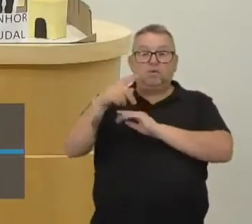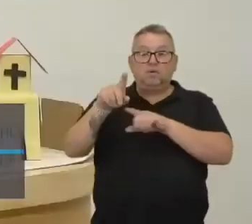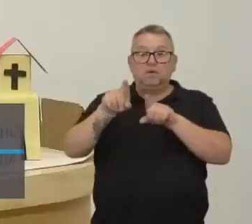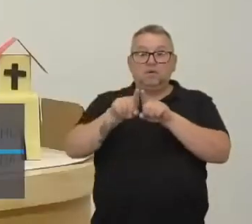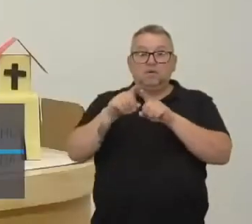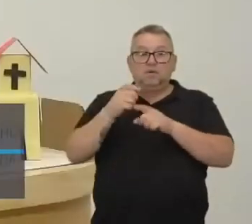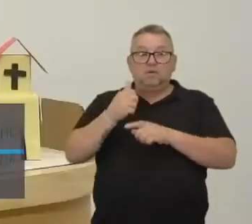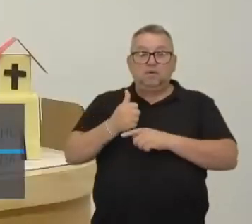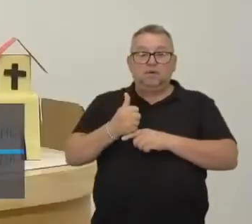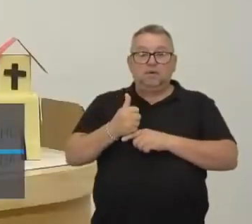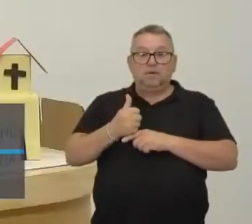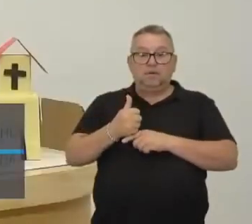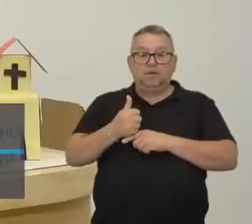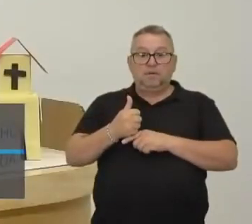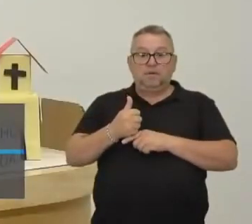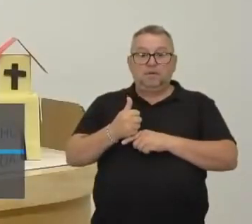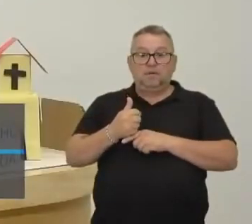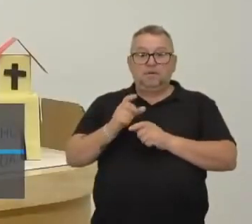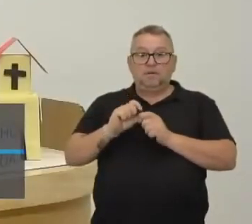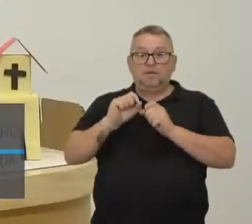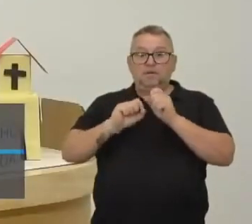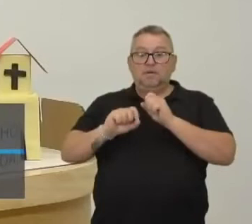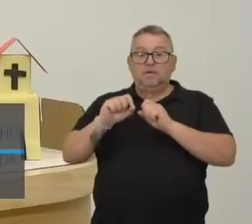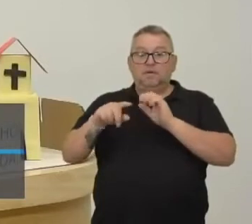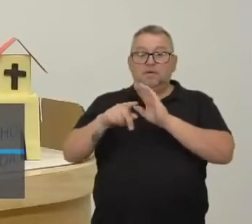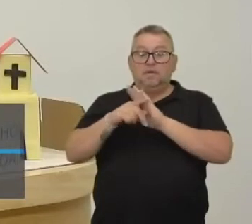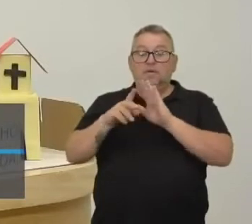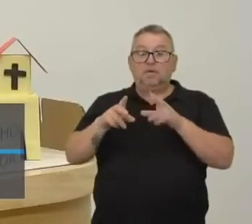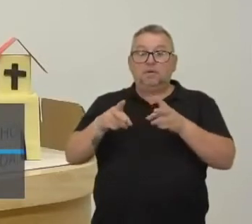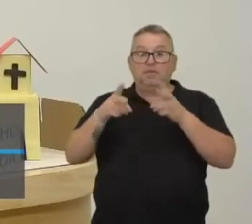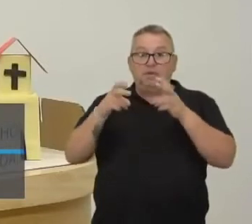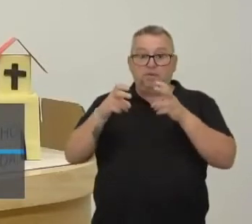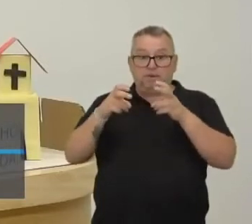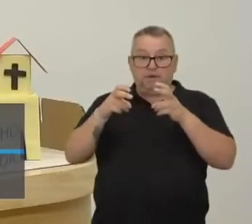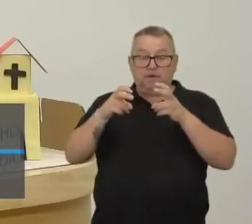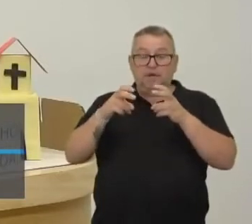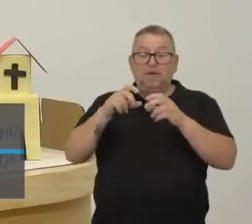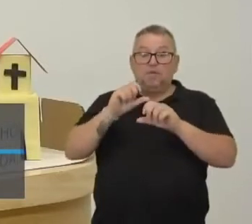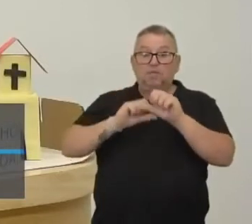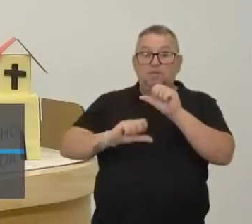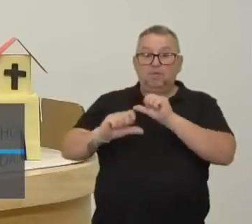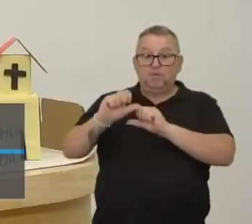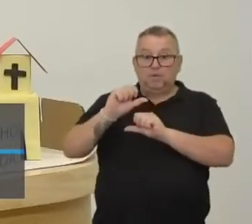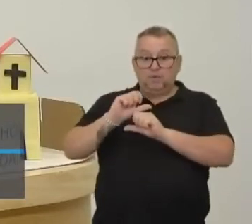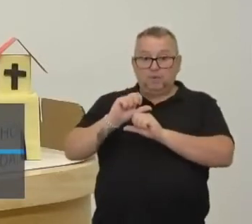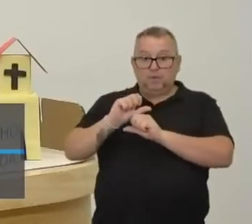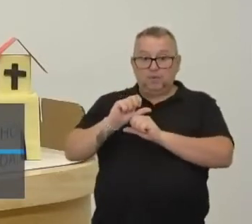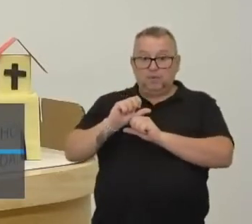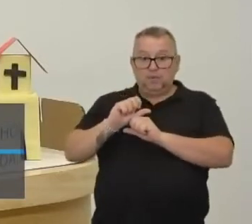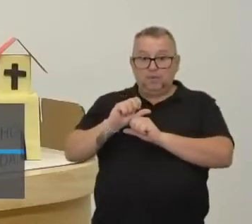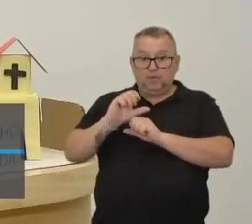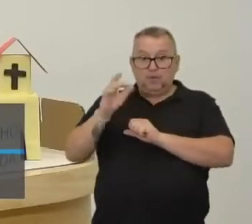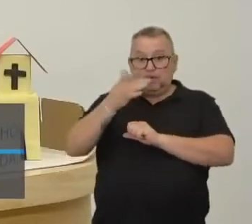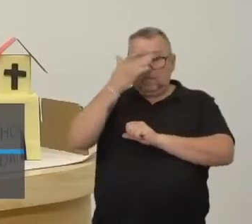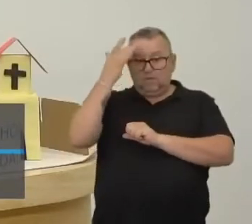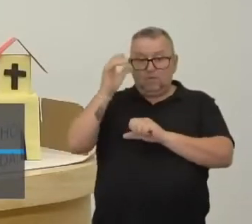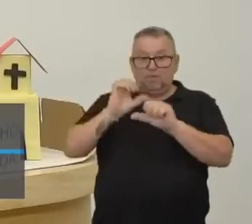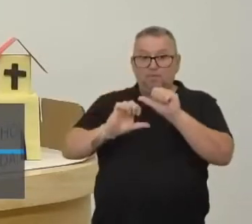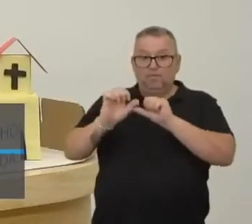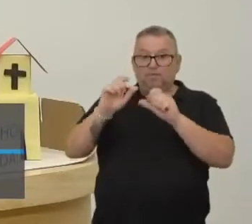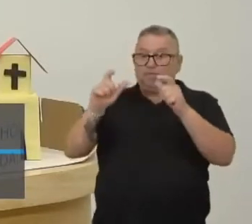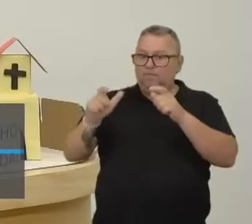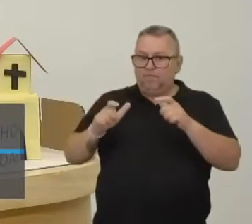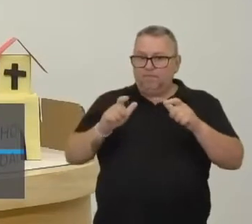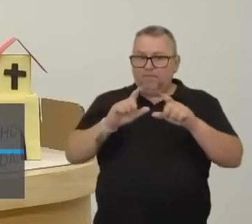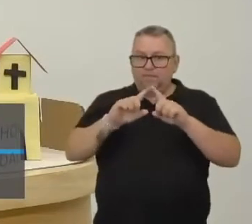Está bem? Essa é a lógica social. Então, vocês perceberam? Mudou, as pessoas, elas mudam de lugar,